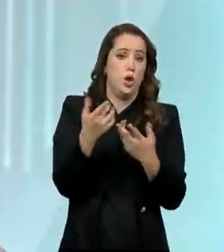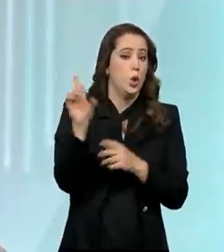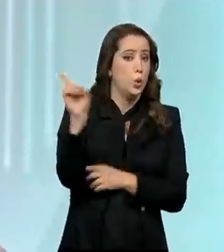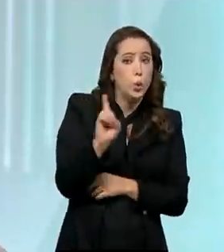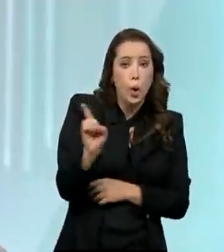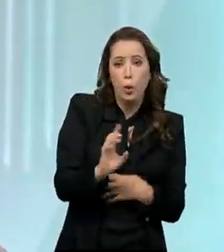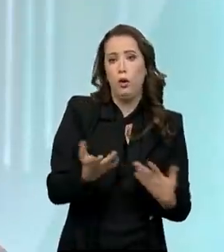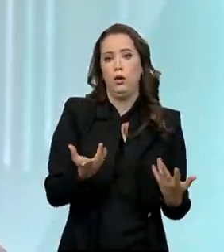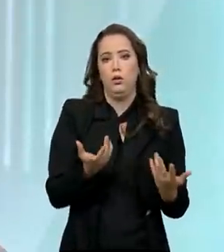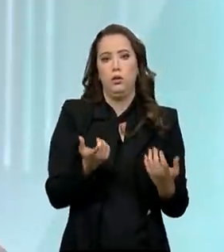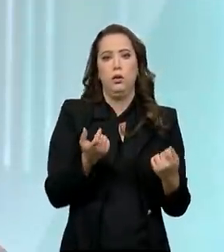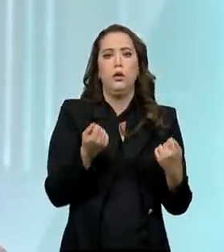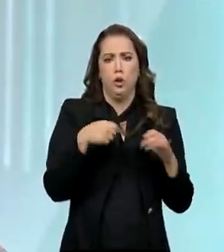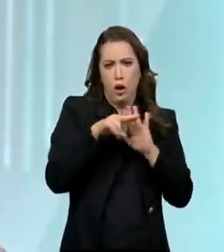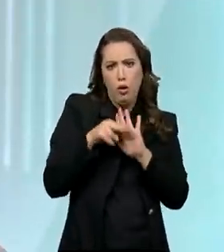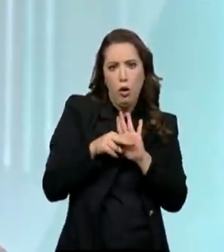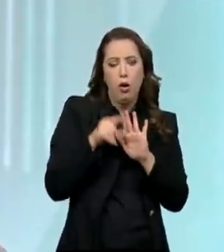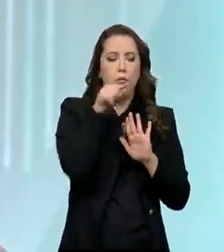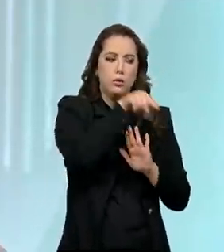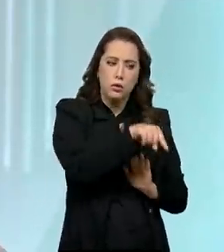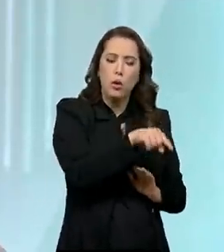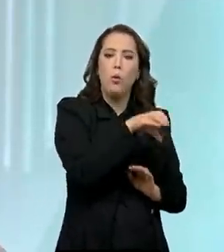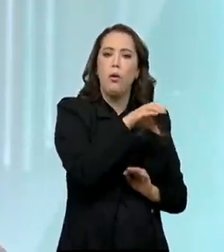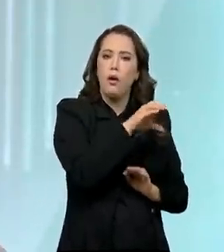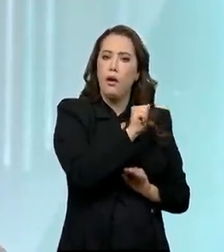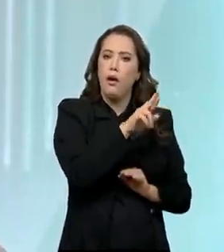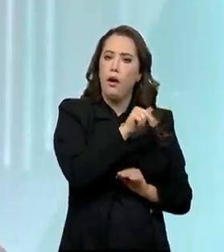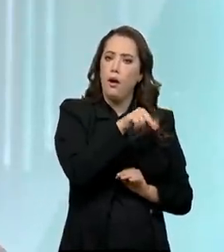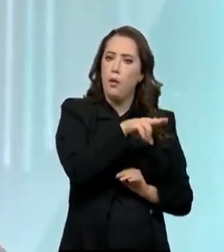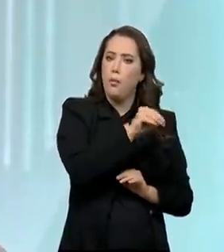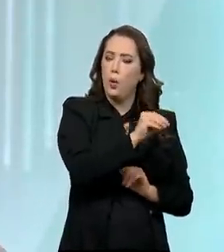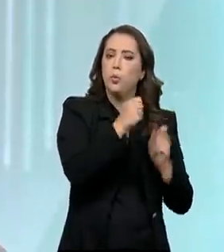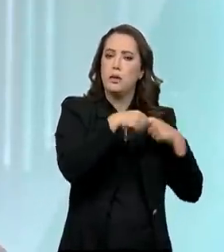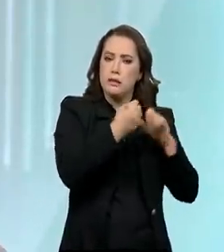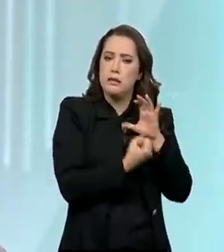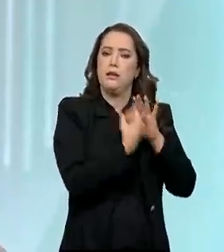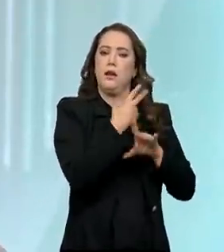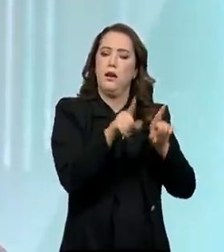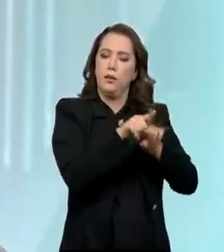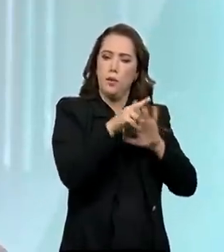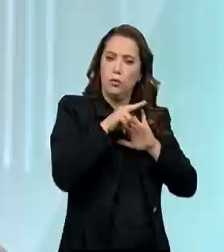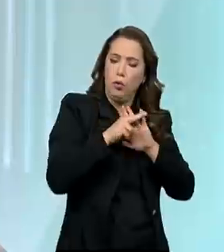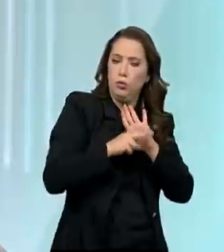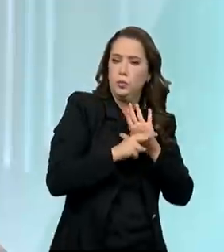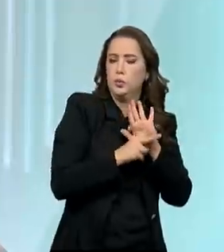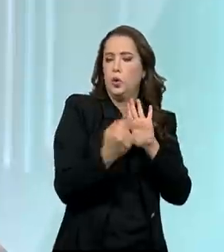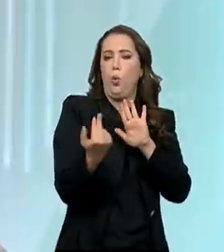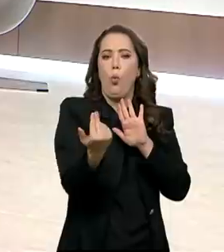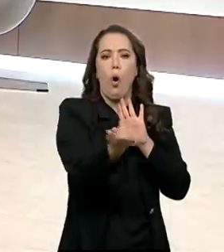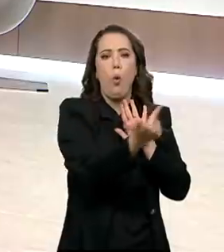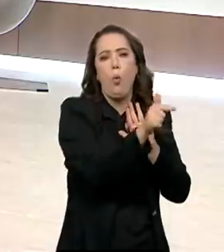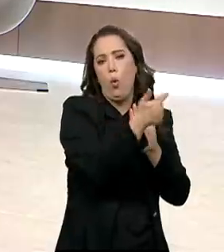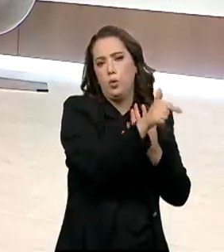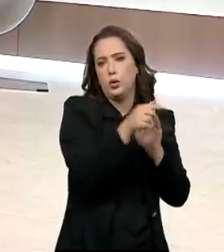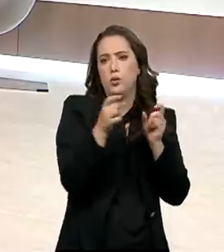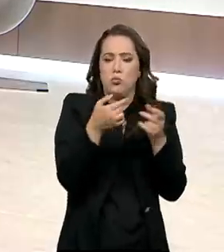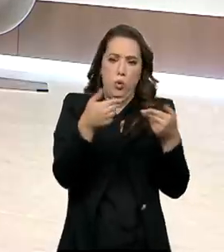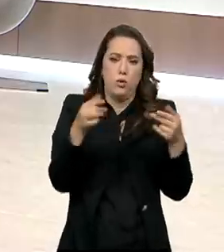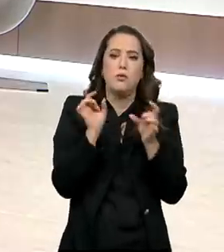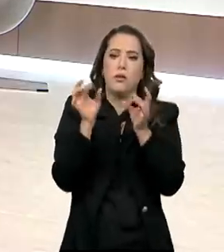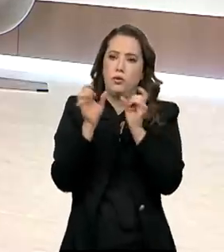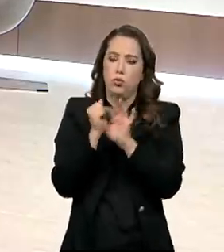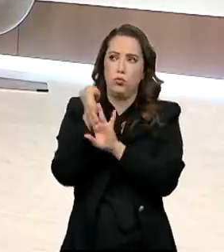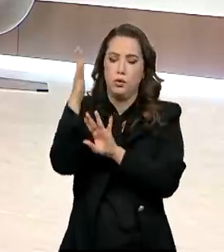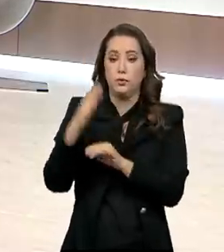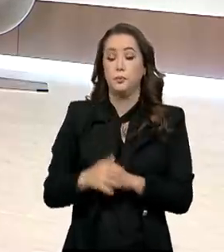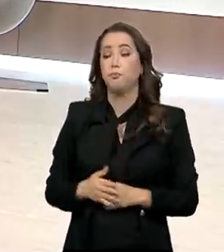vai criar essa normatização para o mercado de carbono. e negociar entre países, como se faz com várias outras commodities. E algumas iniciativas também